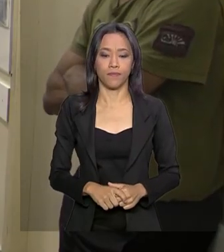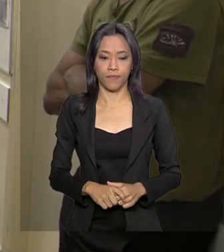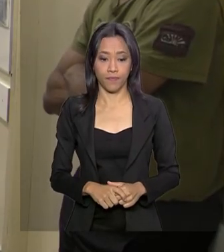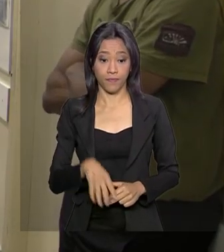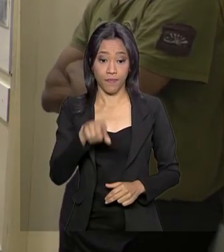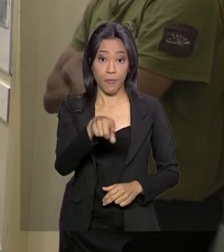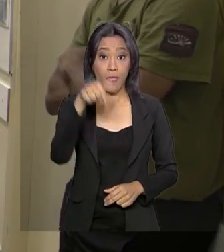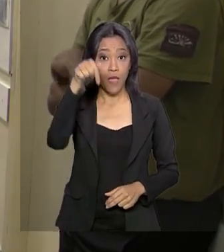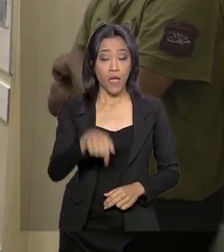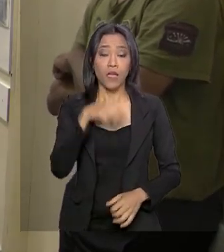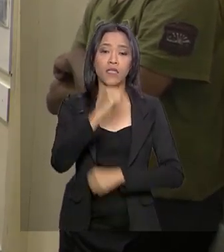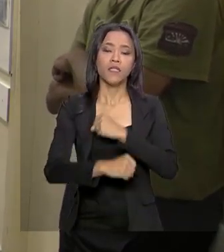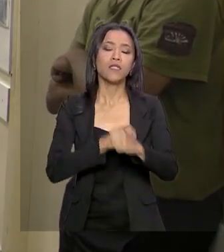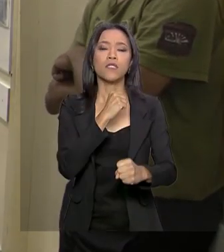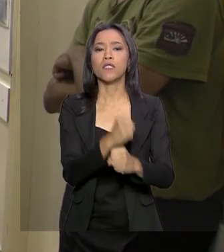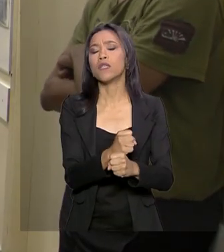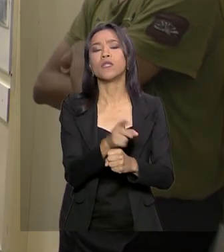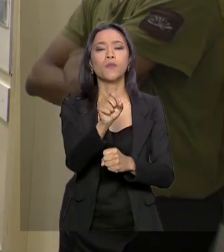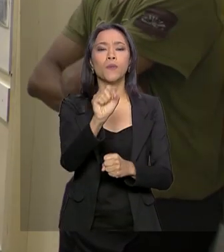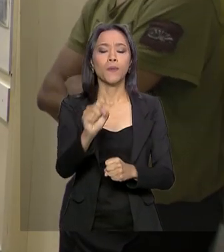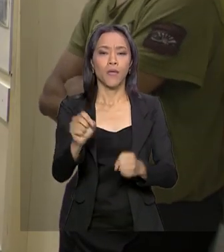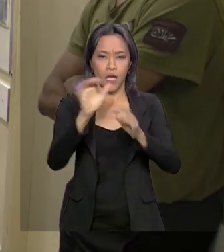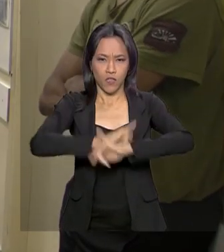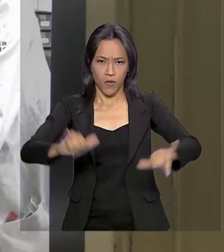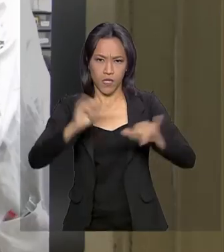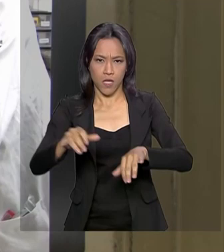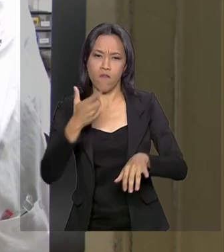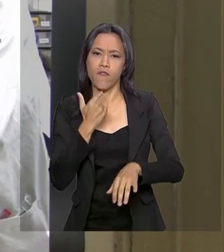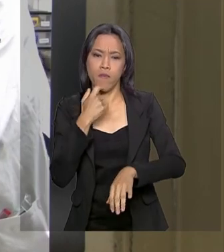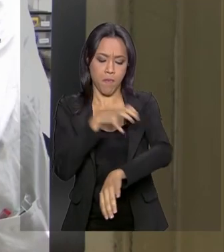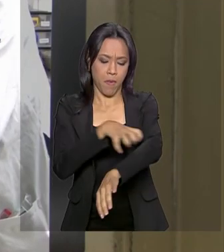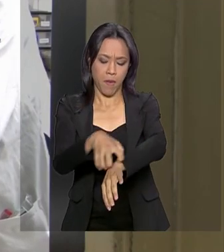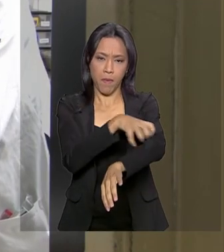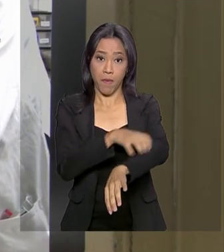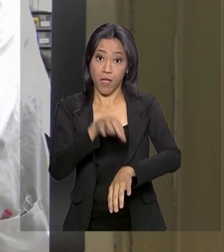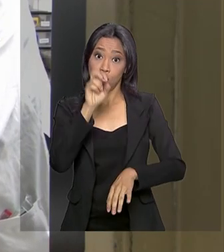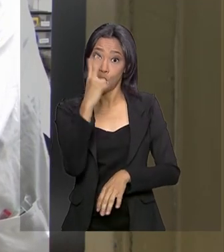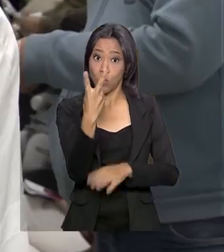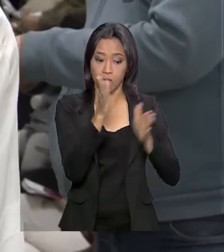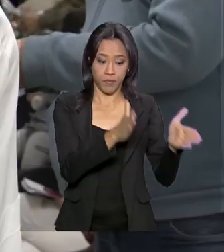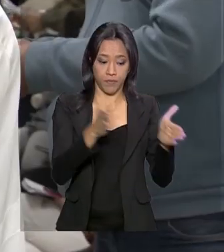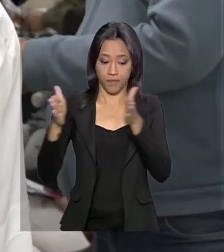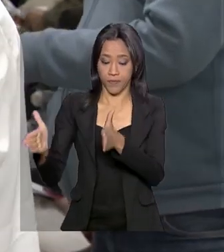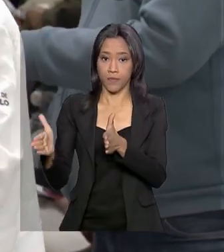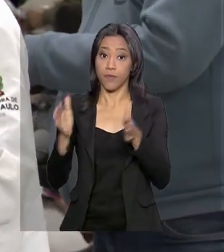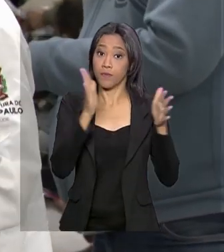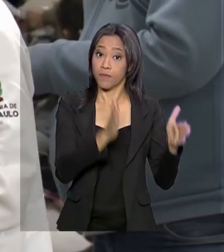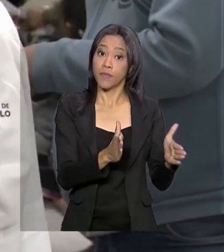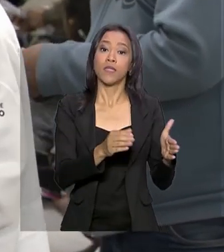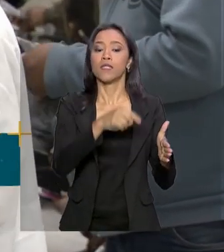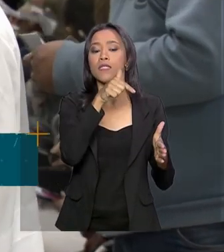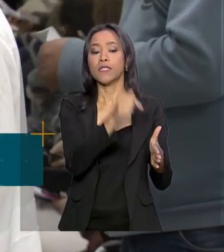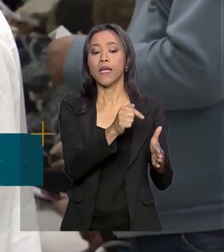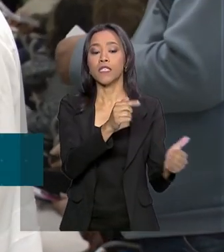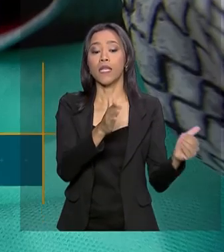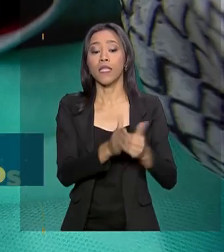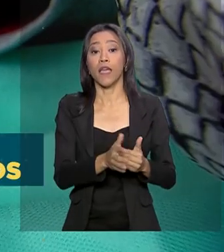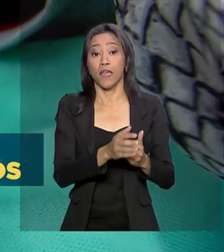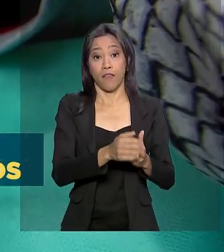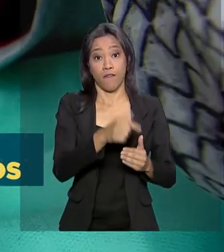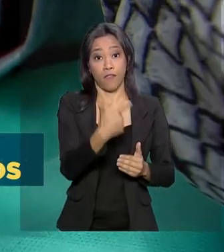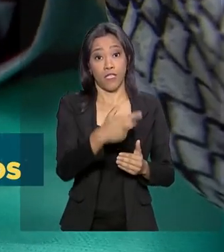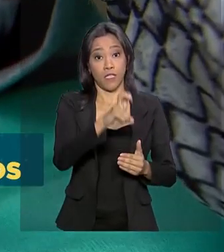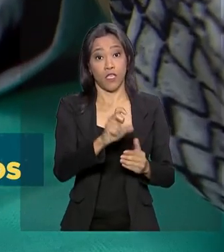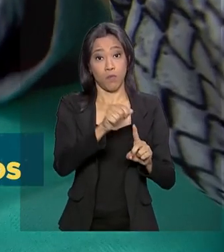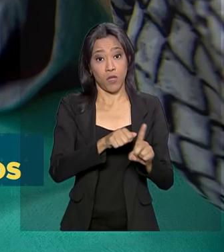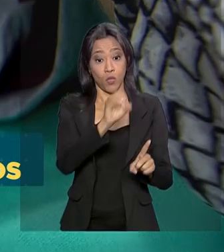Neste ano, a campanha nacional de vacinação contra o sarampo vai ocorrer em duas etapas. De 7 a 25 de outubro, para